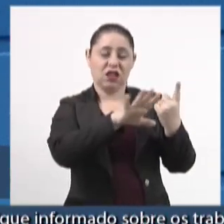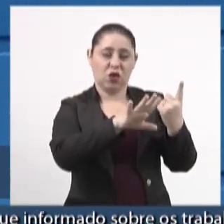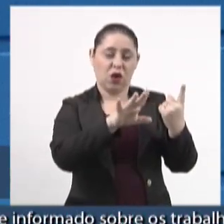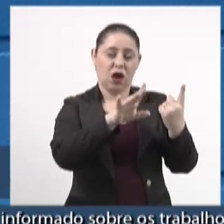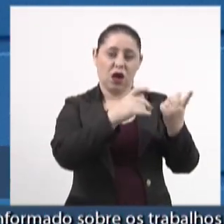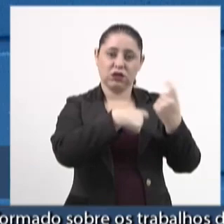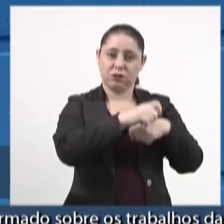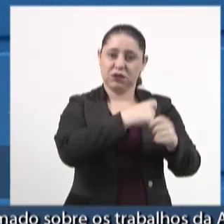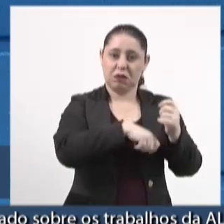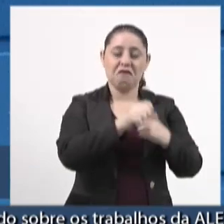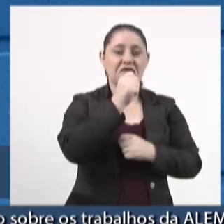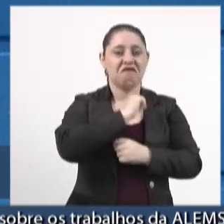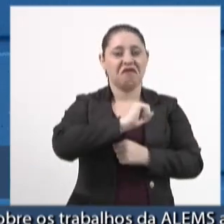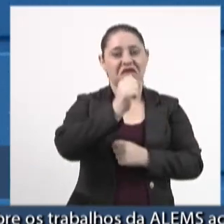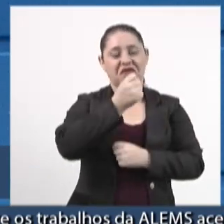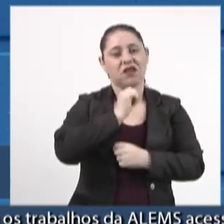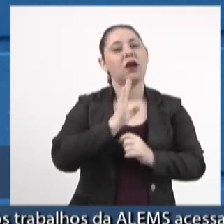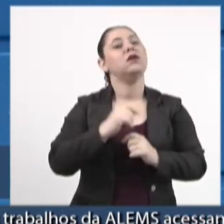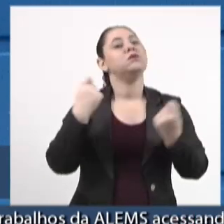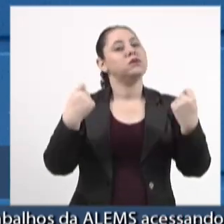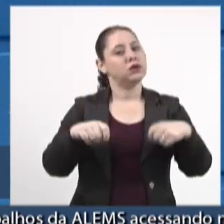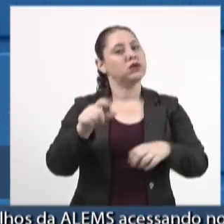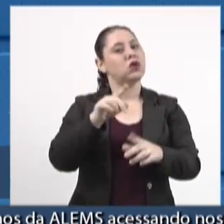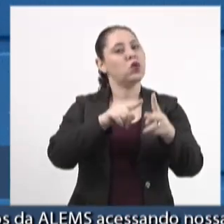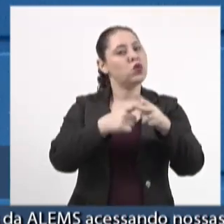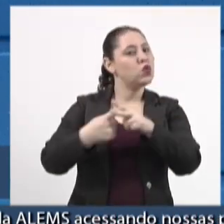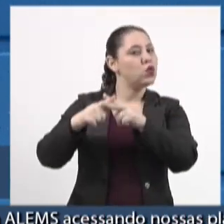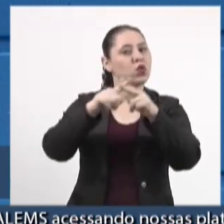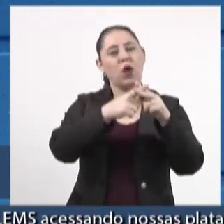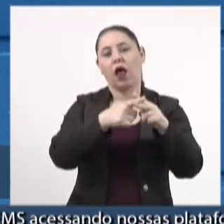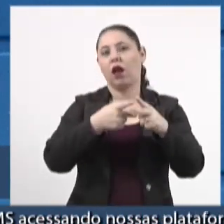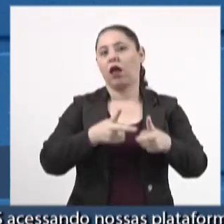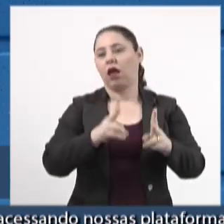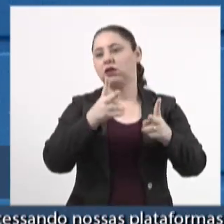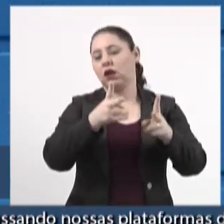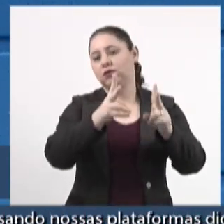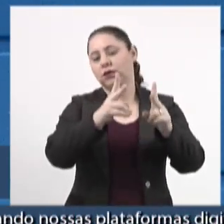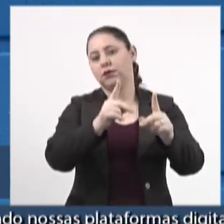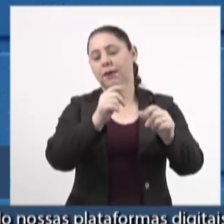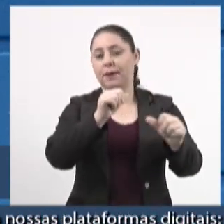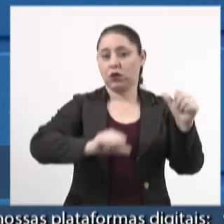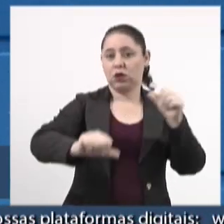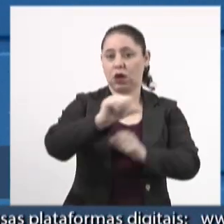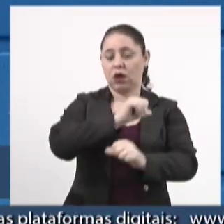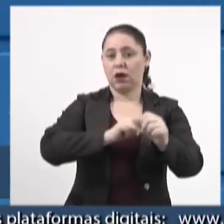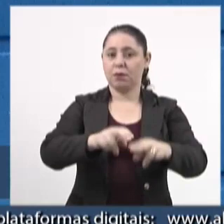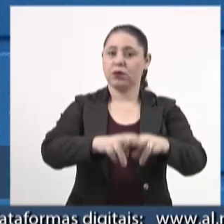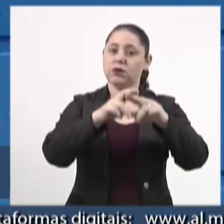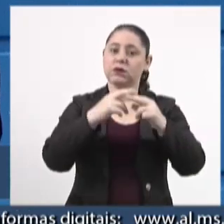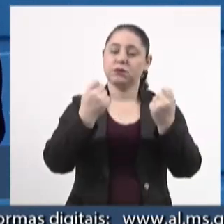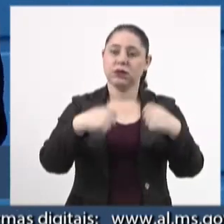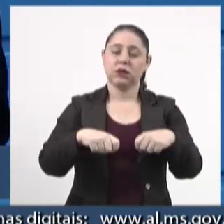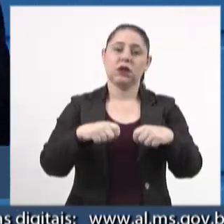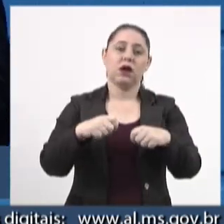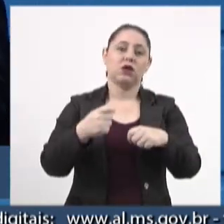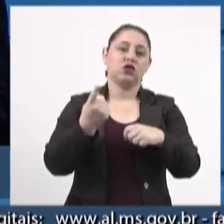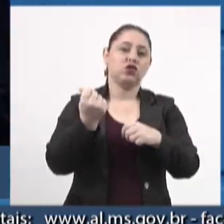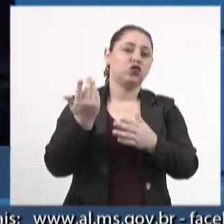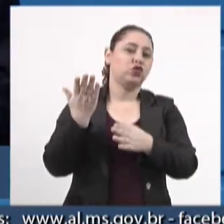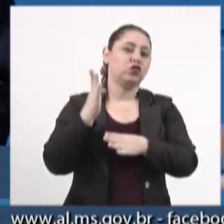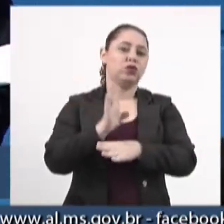administrativo estão muito antigos, precisando passar por reparos constantes, dependendo de muitos recursos da escola.